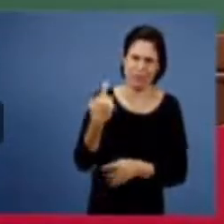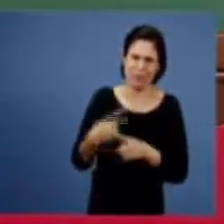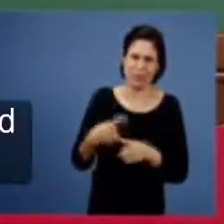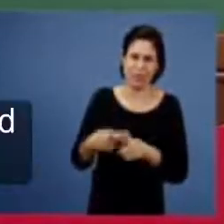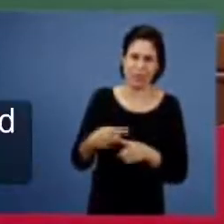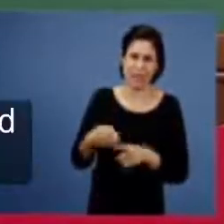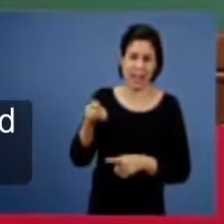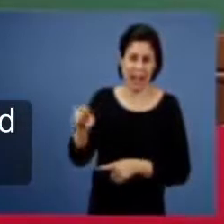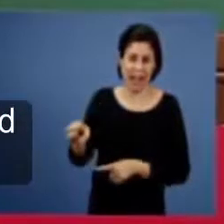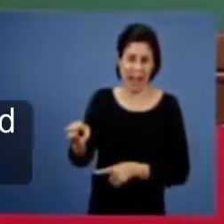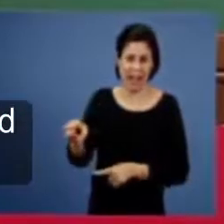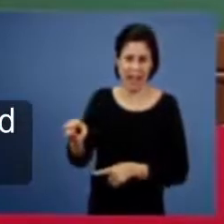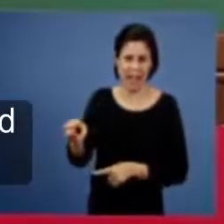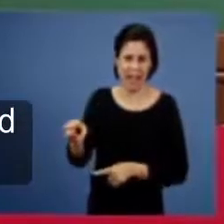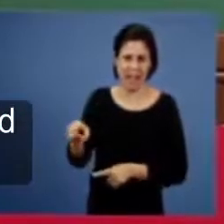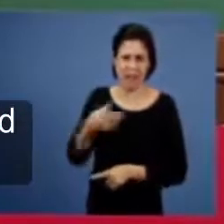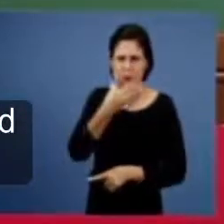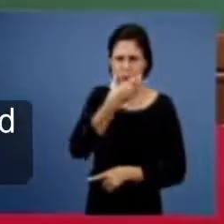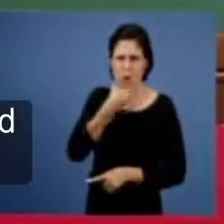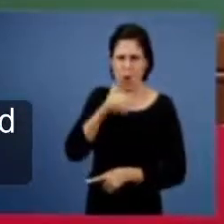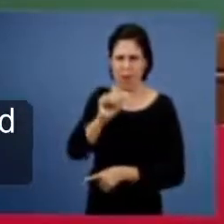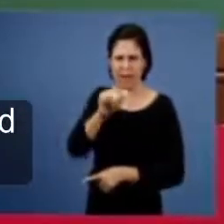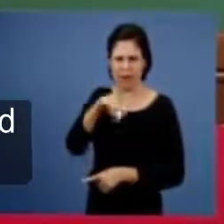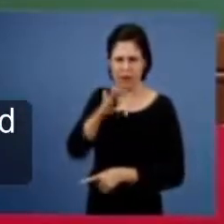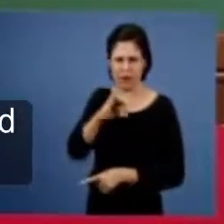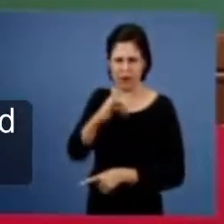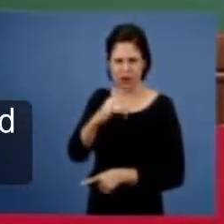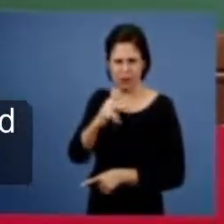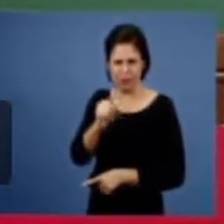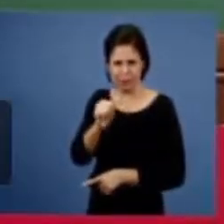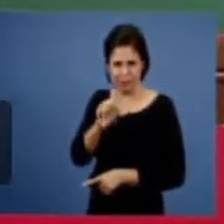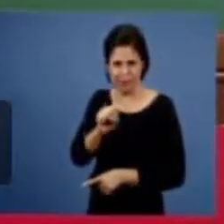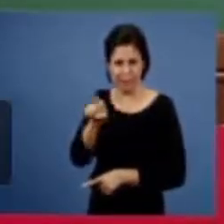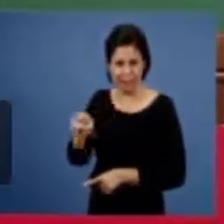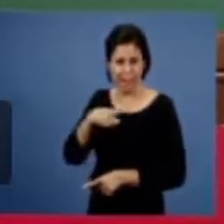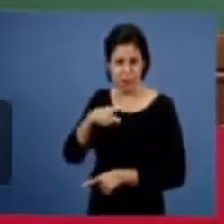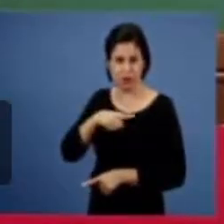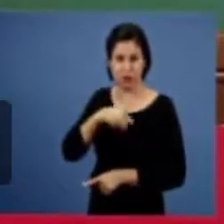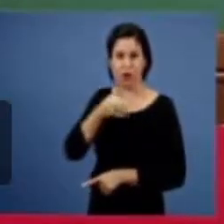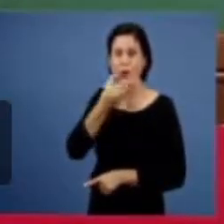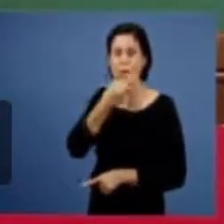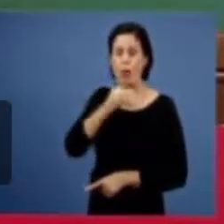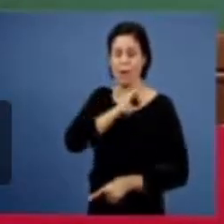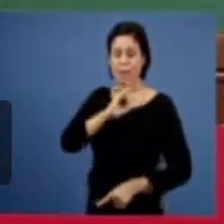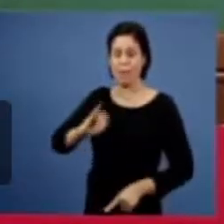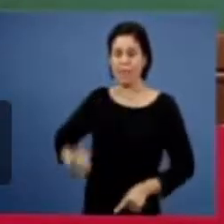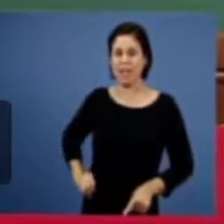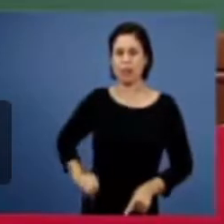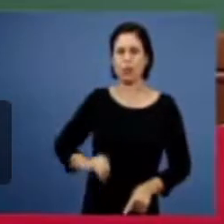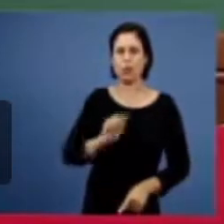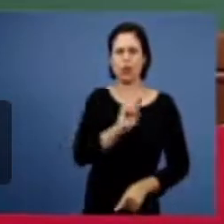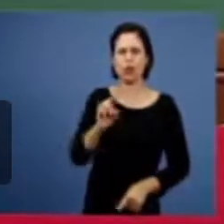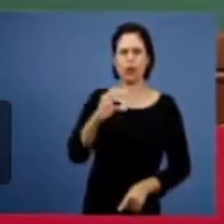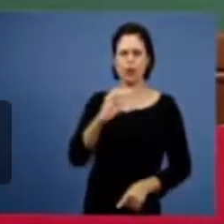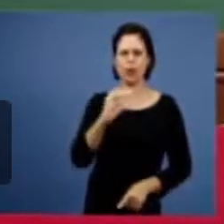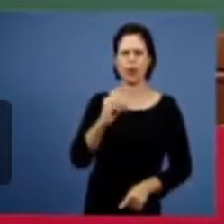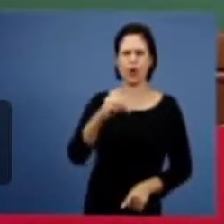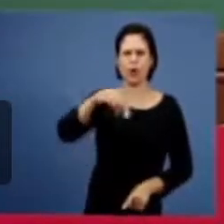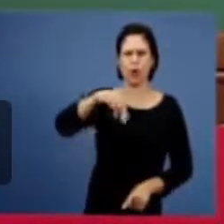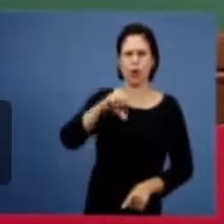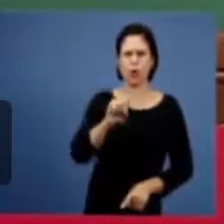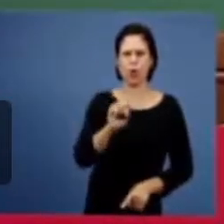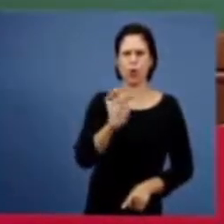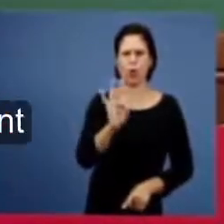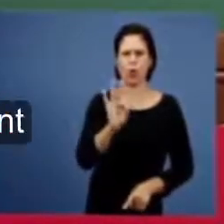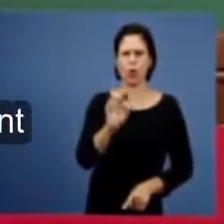todo mundo pensa maravilha ali quem estava mandando por trás era o outro era o outro poder e veja